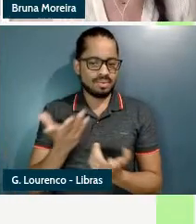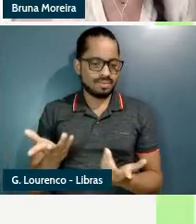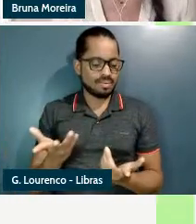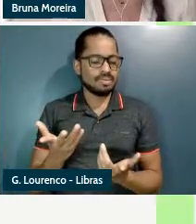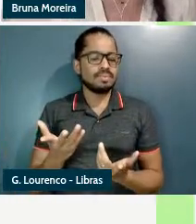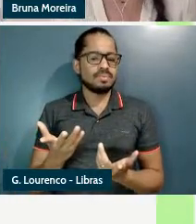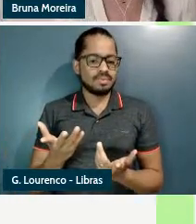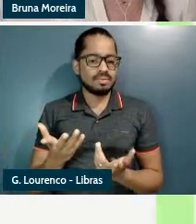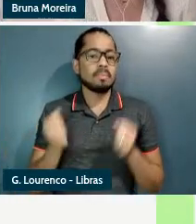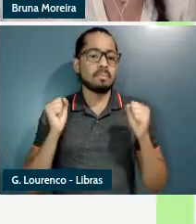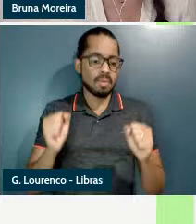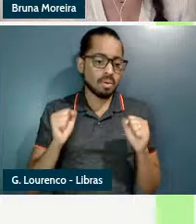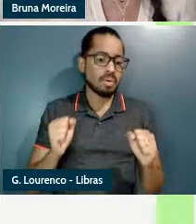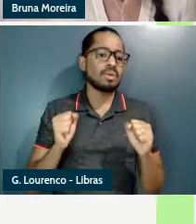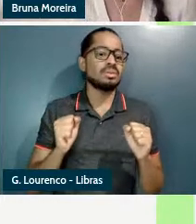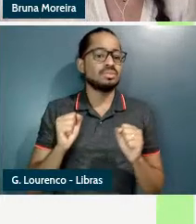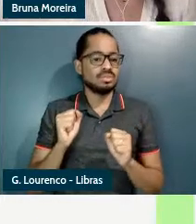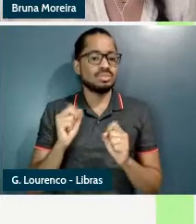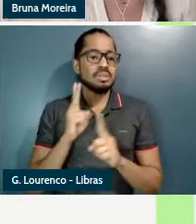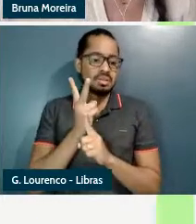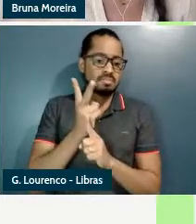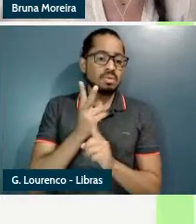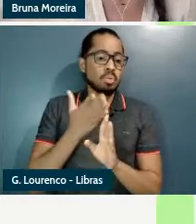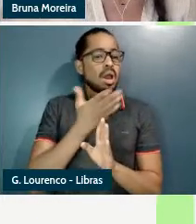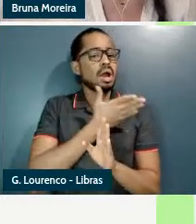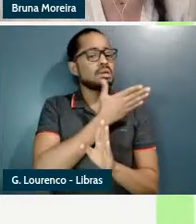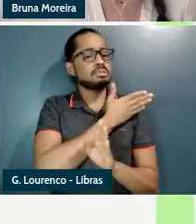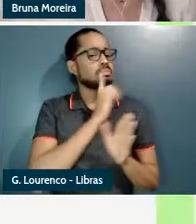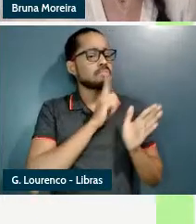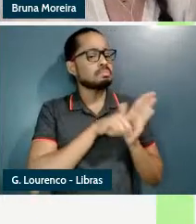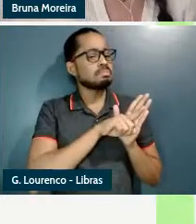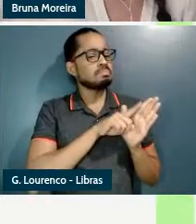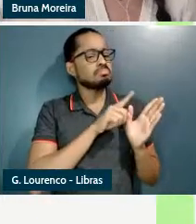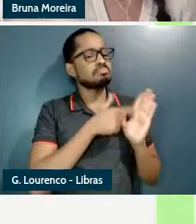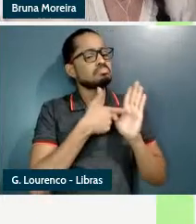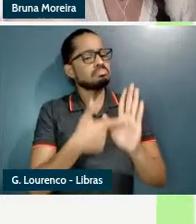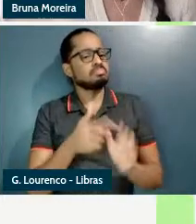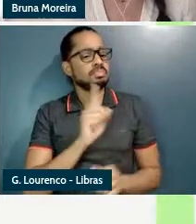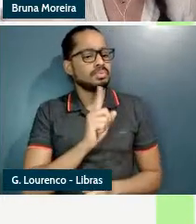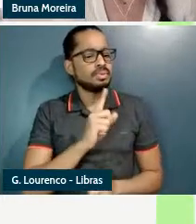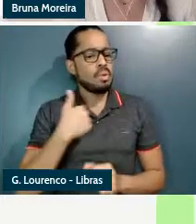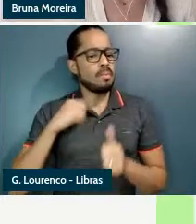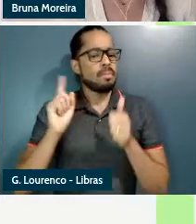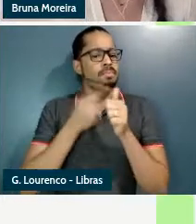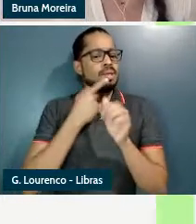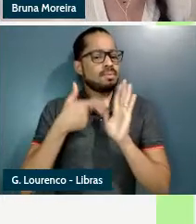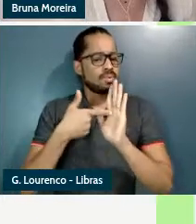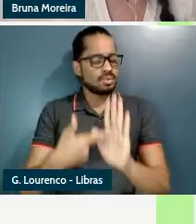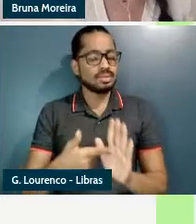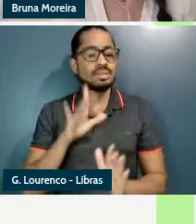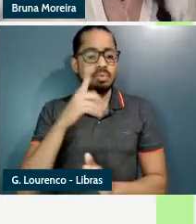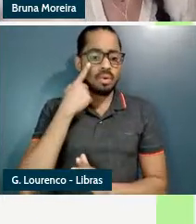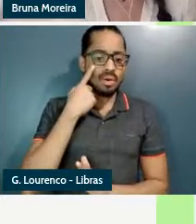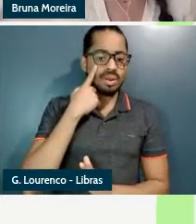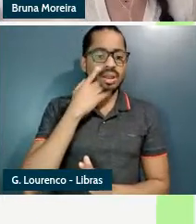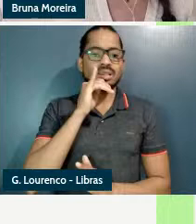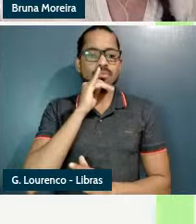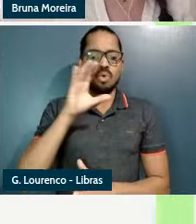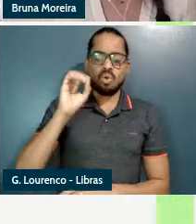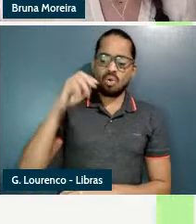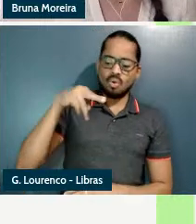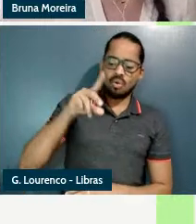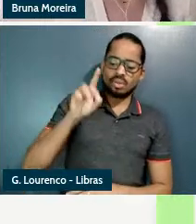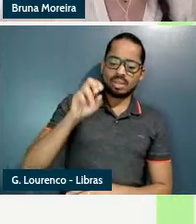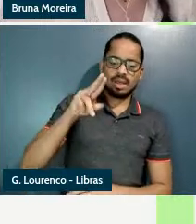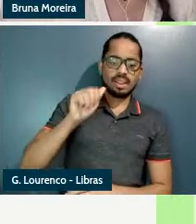tipo de ambigüidade não é prevista nas outras análises então a decisão é condenável no sentido de passível de ser condenada por